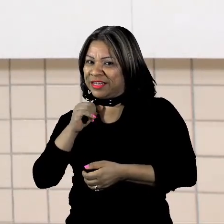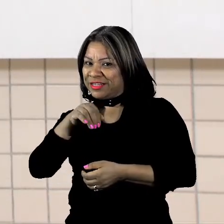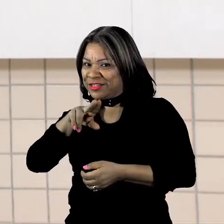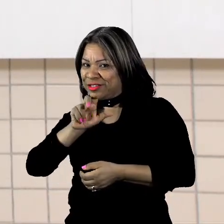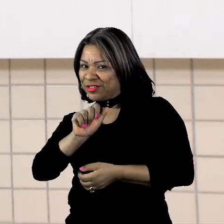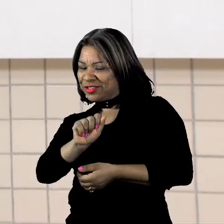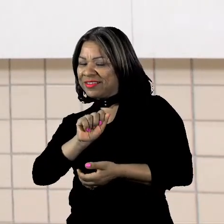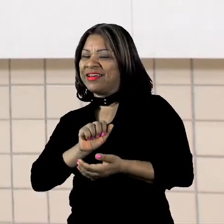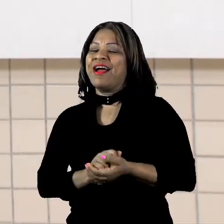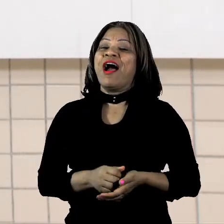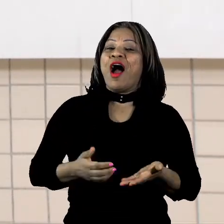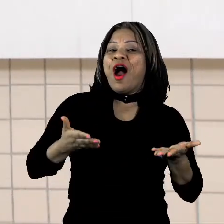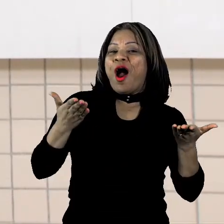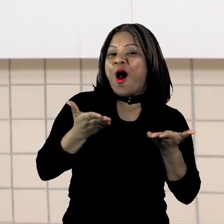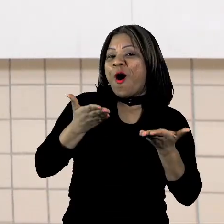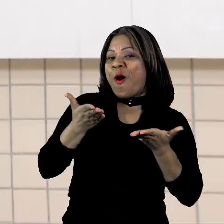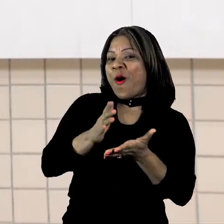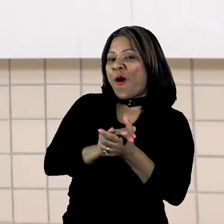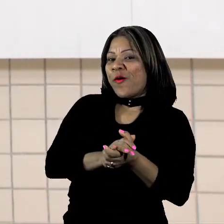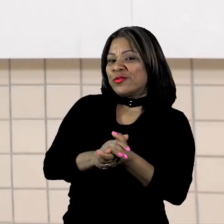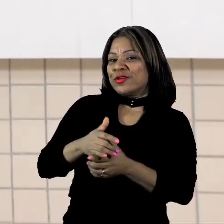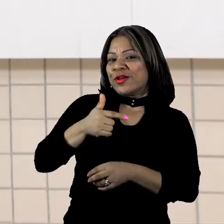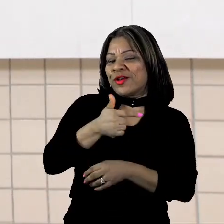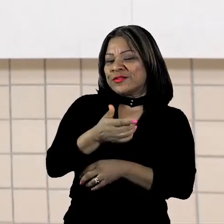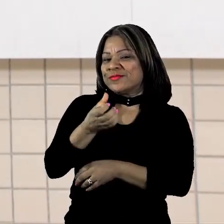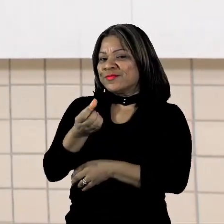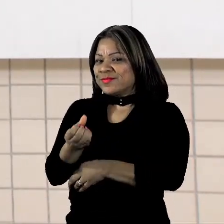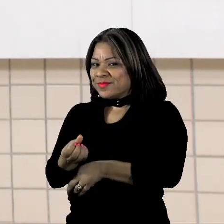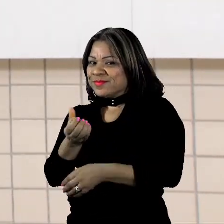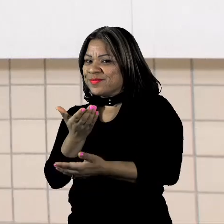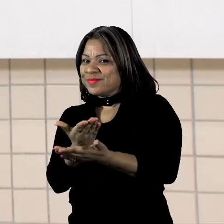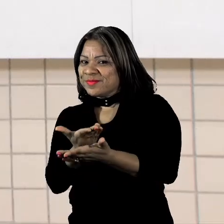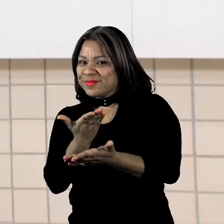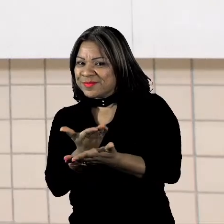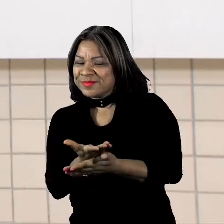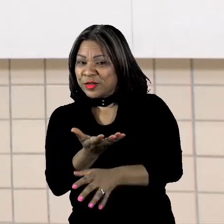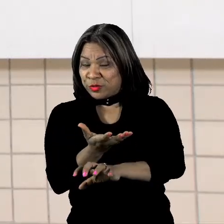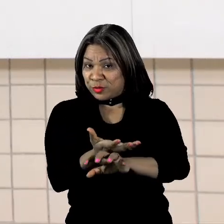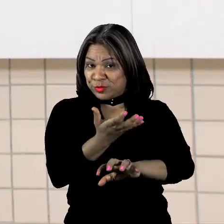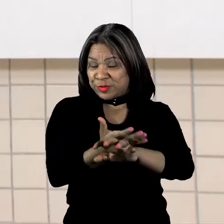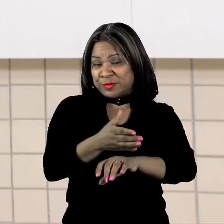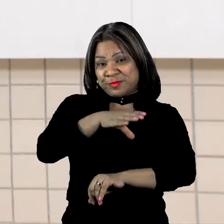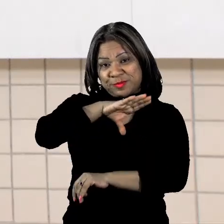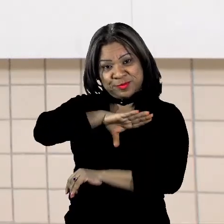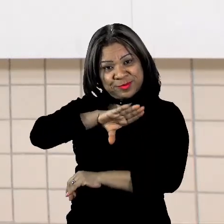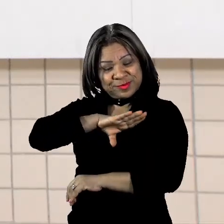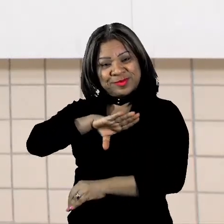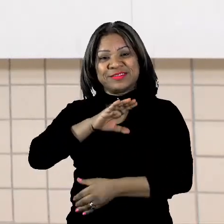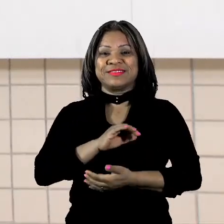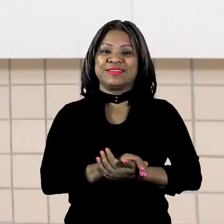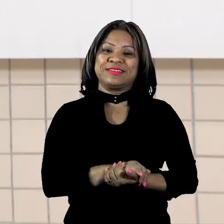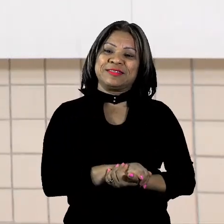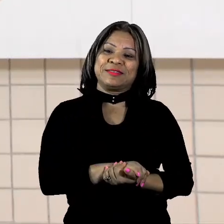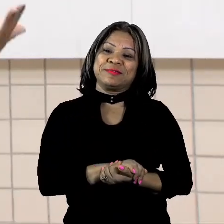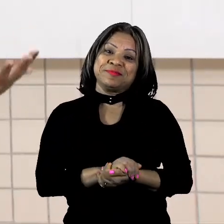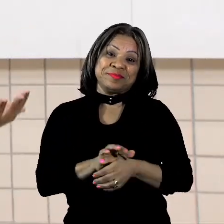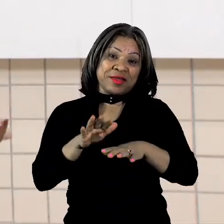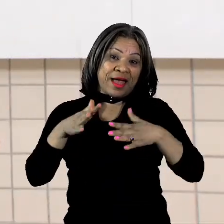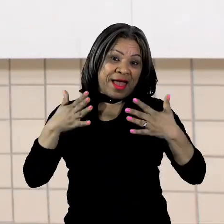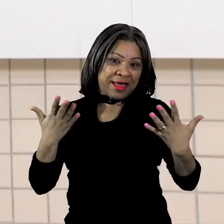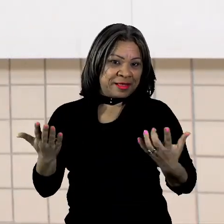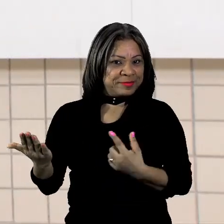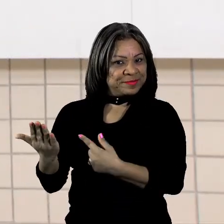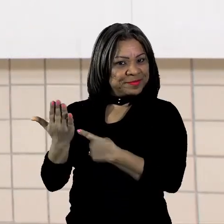Hoje é a nossa vigésima sexta aula do componente curricular de língua portuguesa e para me